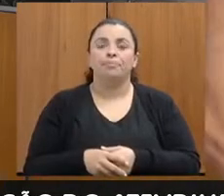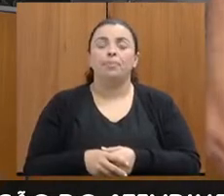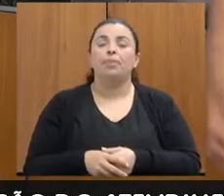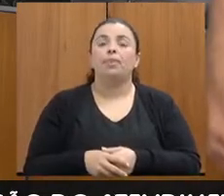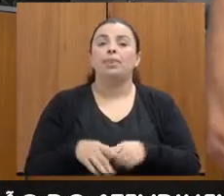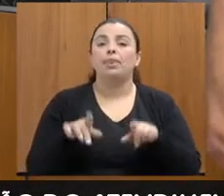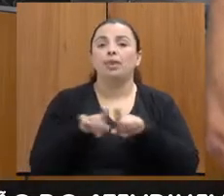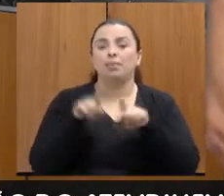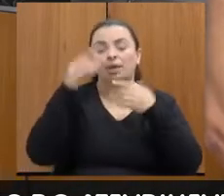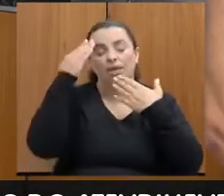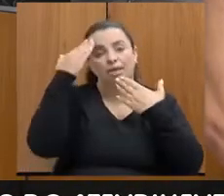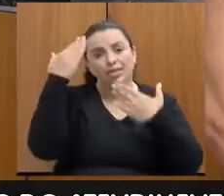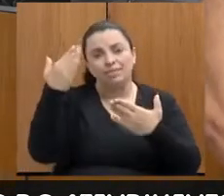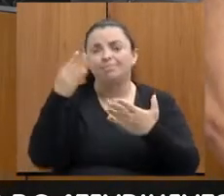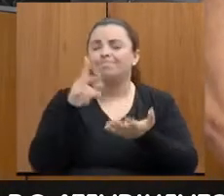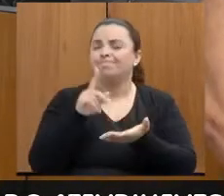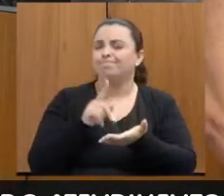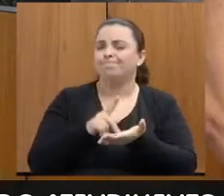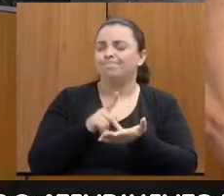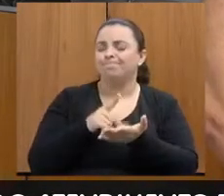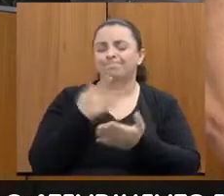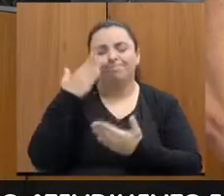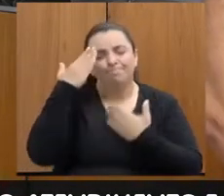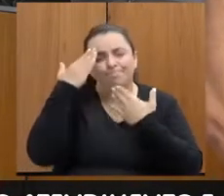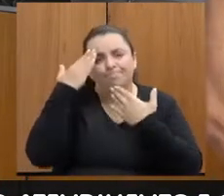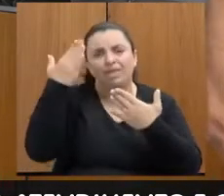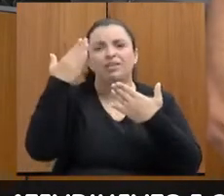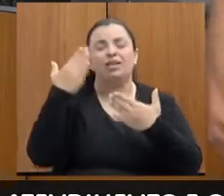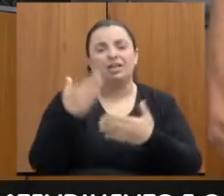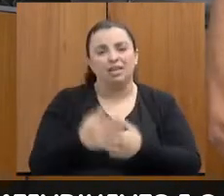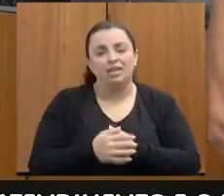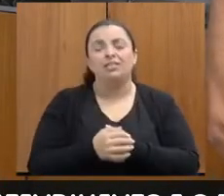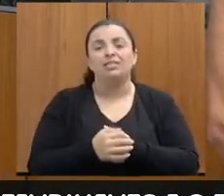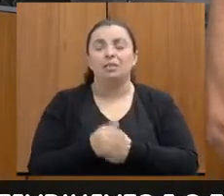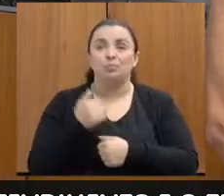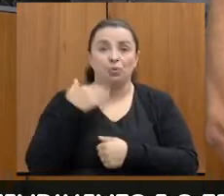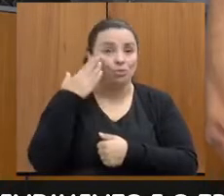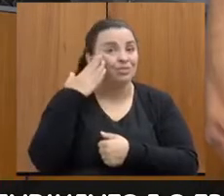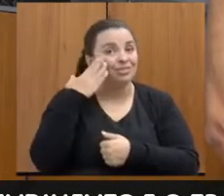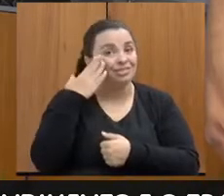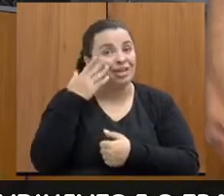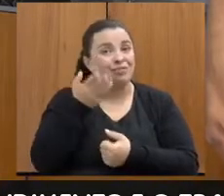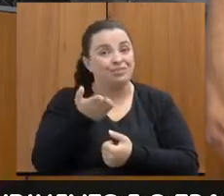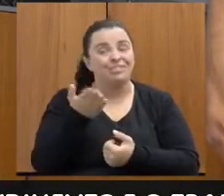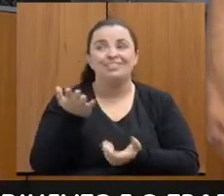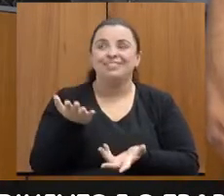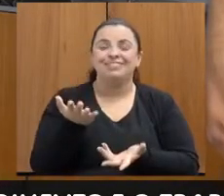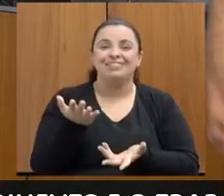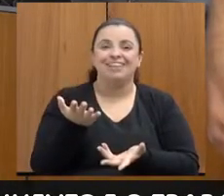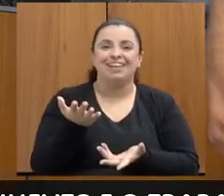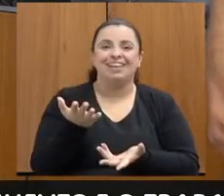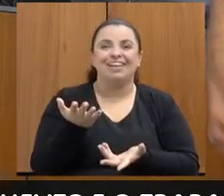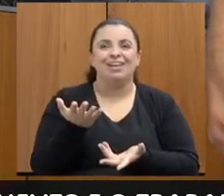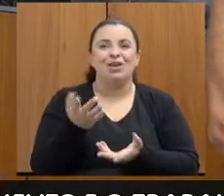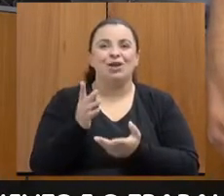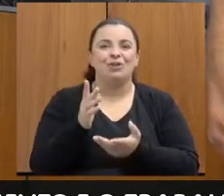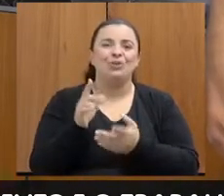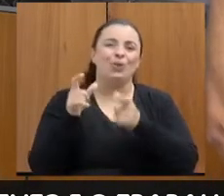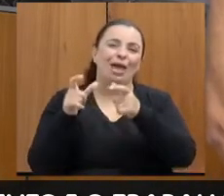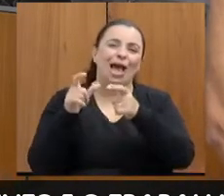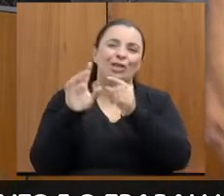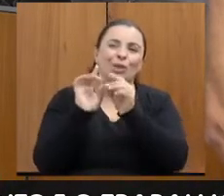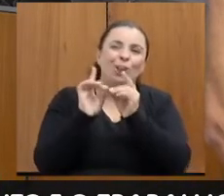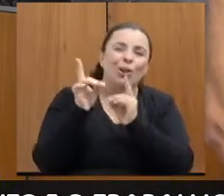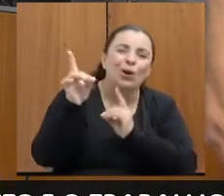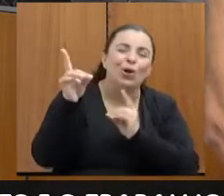agradecer-se imensamente, eu sei que nós temos vocês que se deslocaram, às vezes de lugares bem distantes,